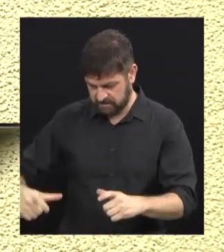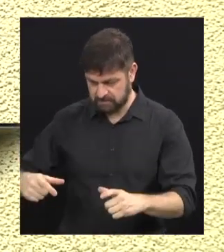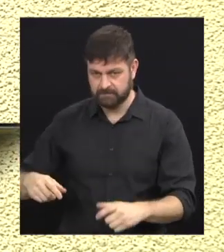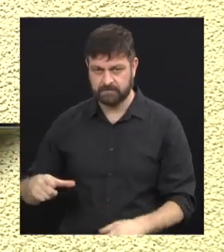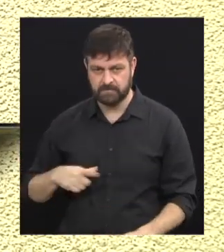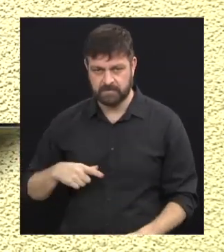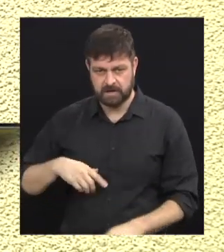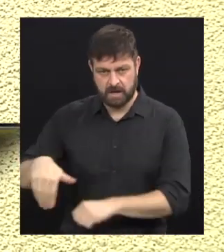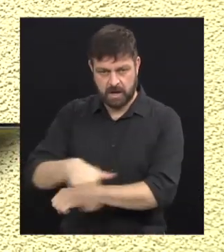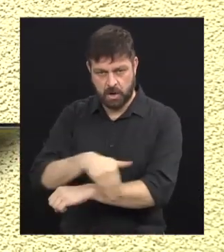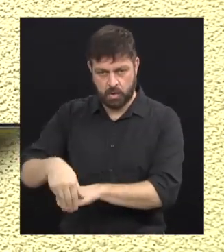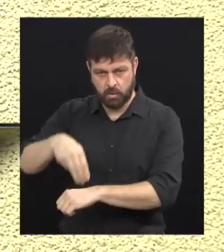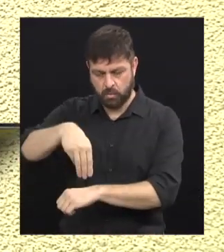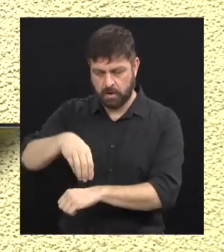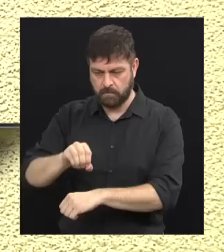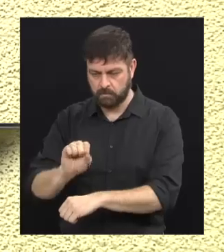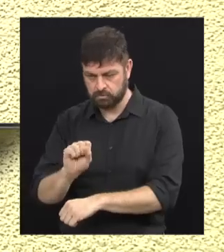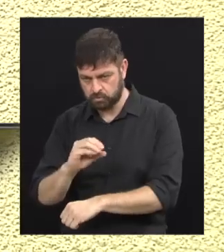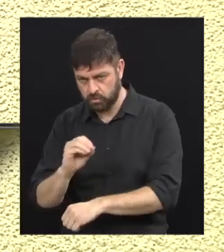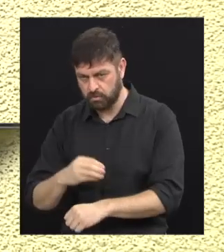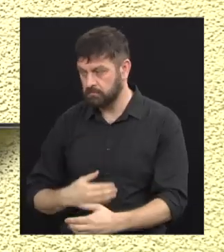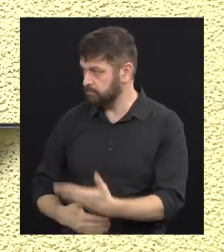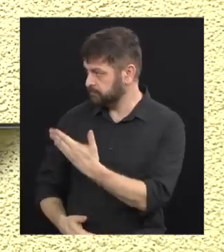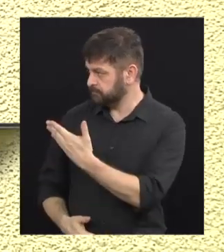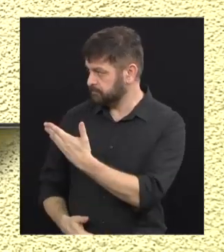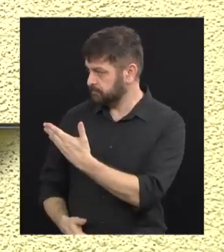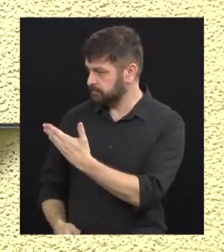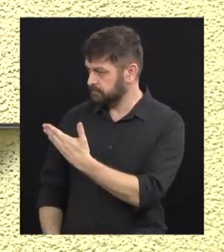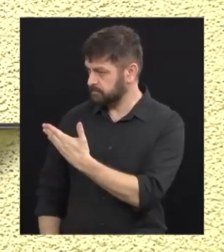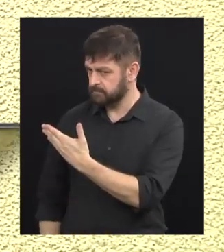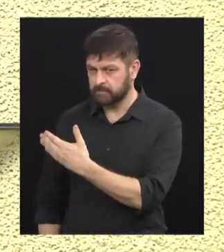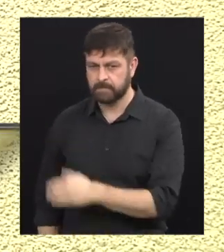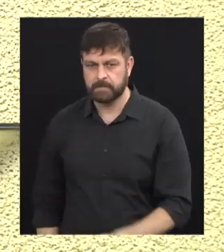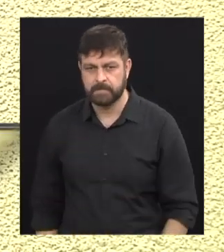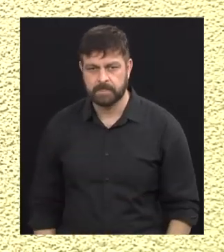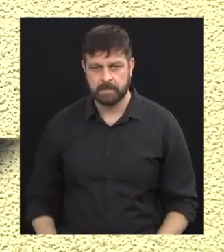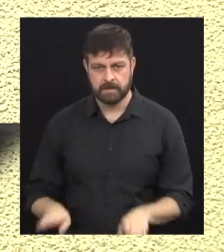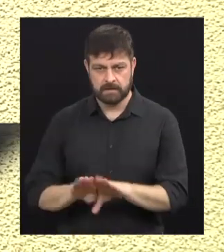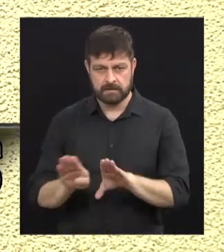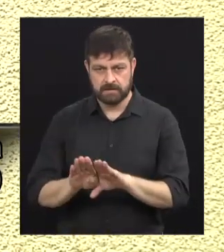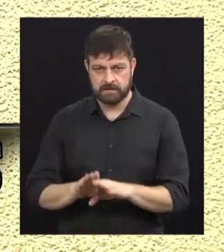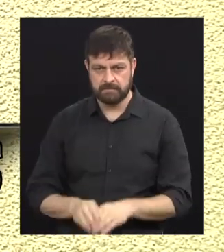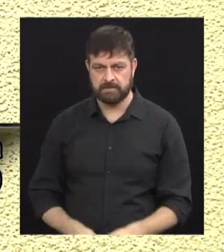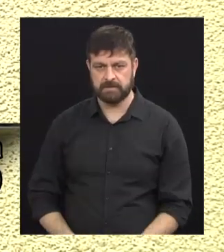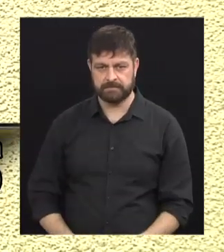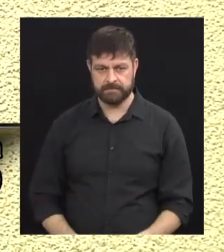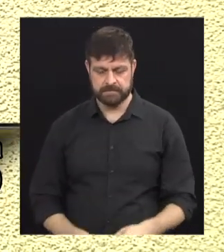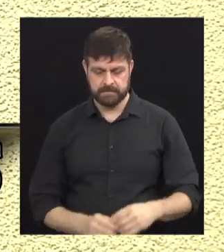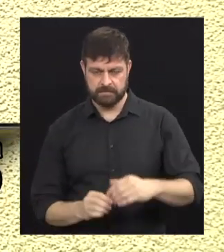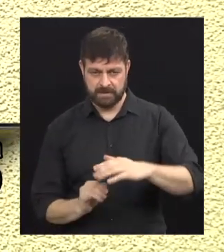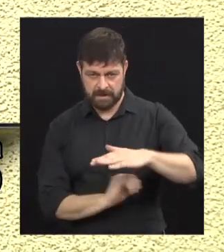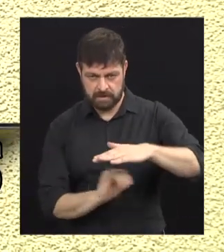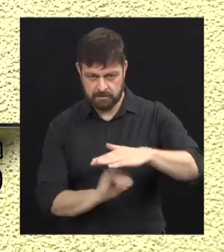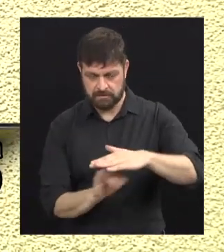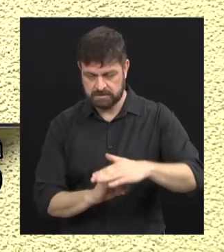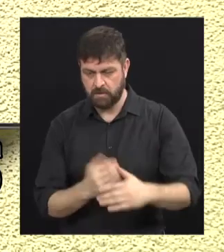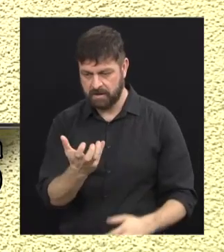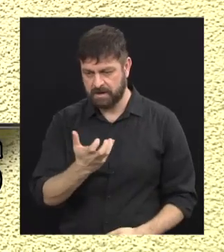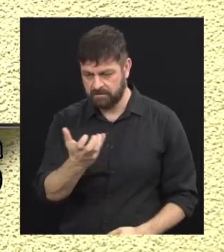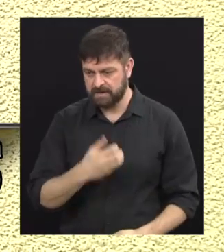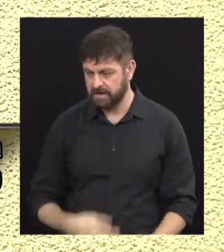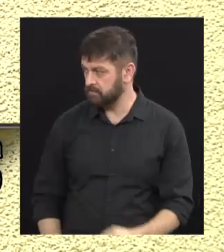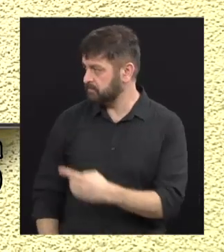a Rua Moscou 287, que fica no Parque São Quirino. E temos a unidade Quero Quero, que fica na Avenida Manual